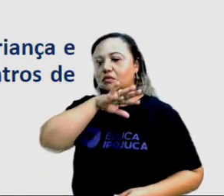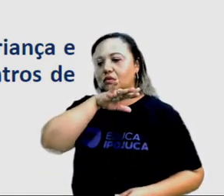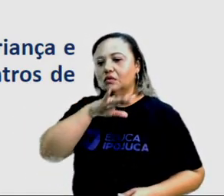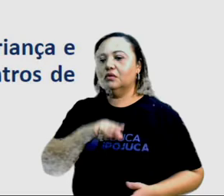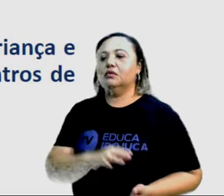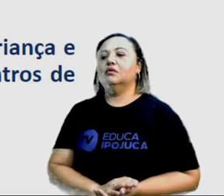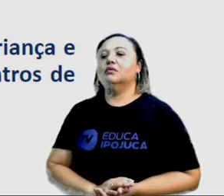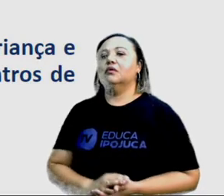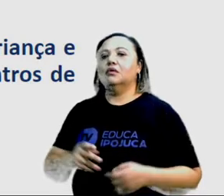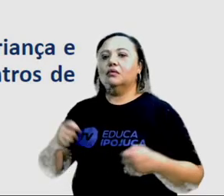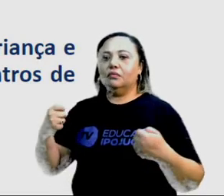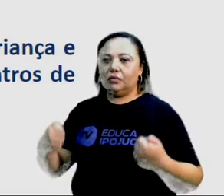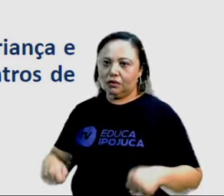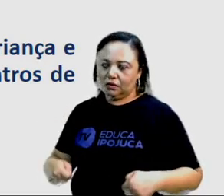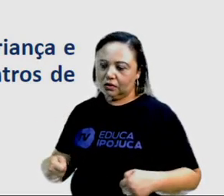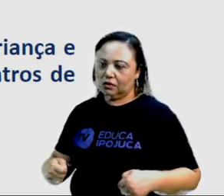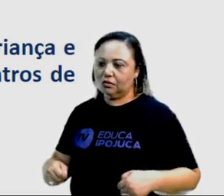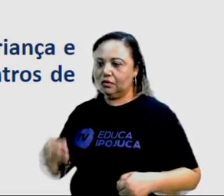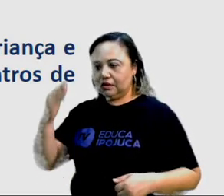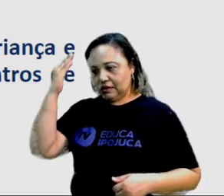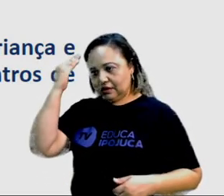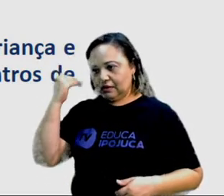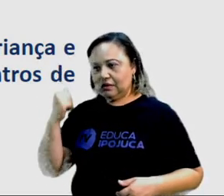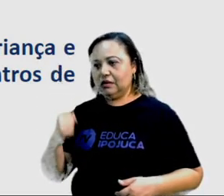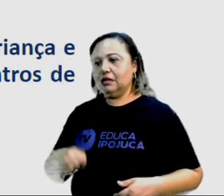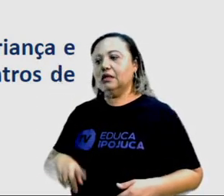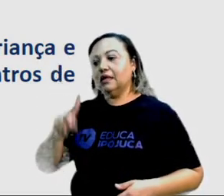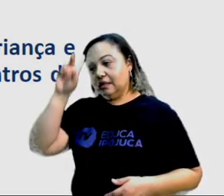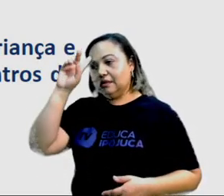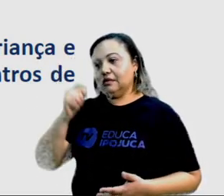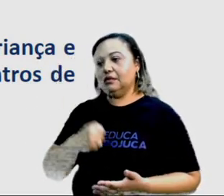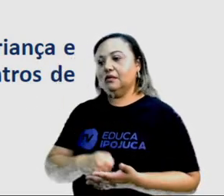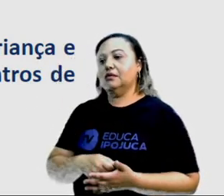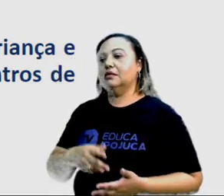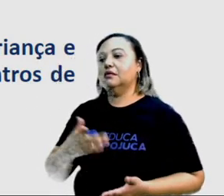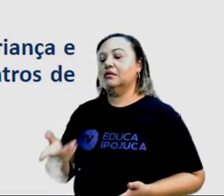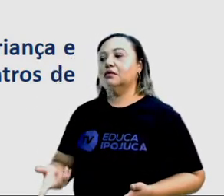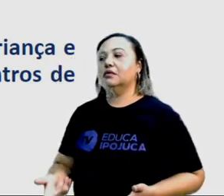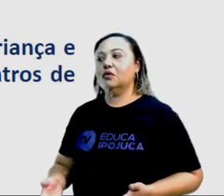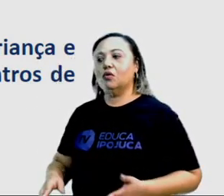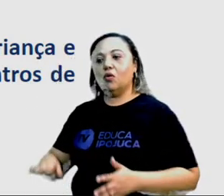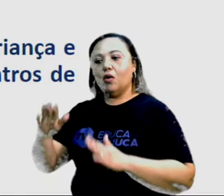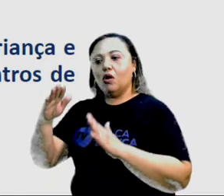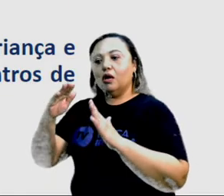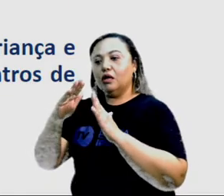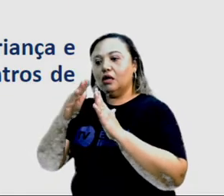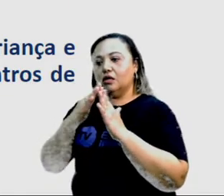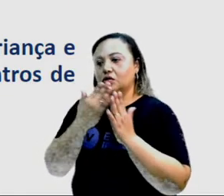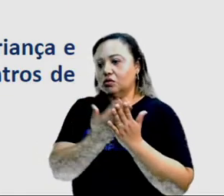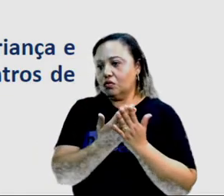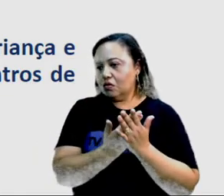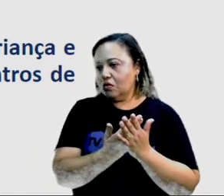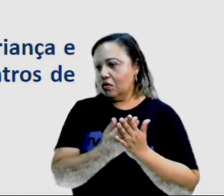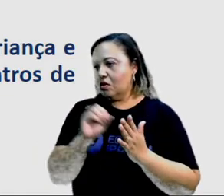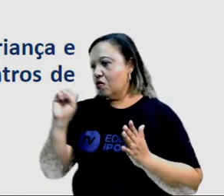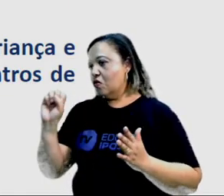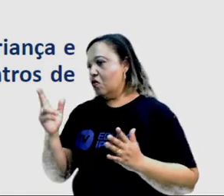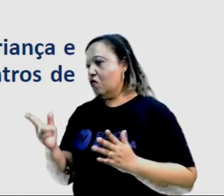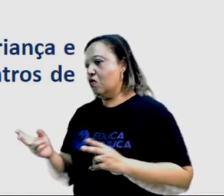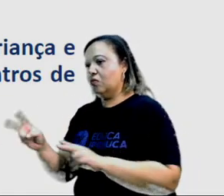um país com mais prisões ou com mais parques e escolas. É um texto de Renato Roseno.